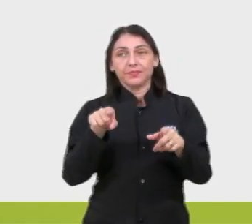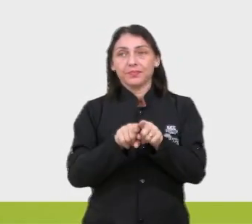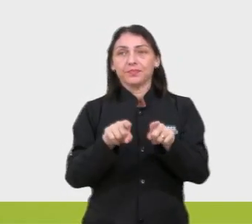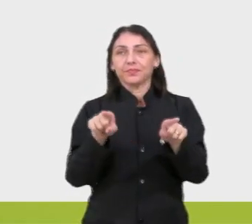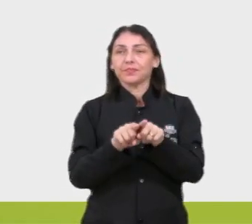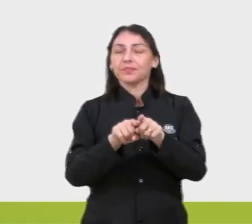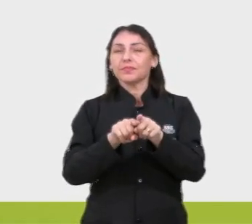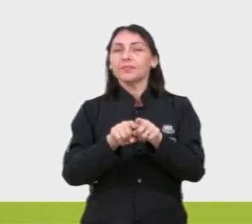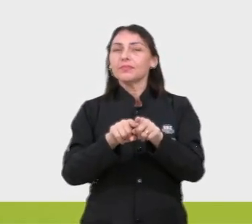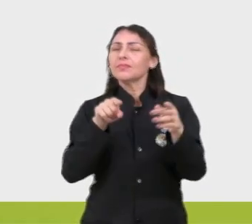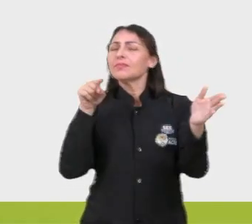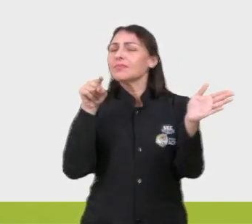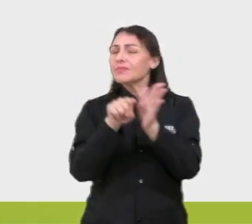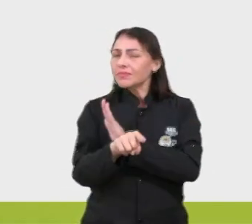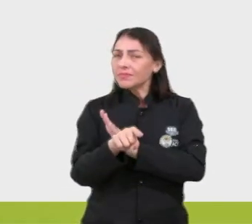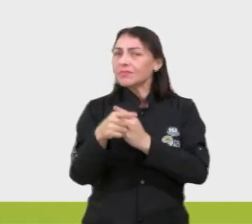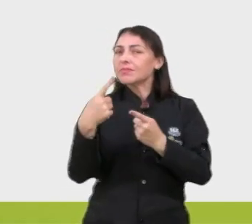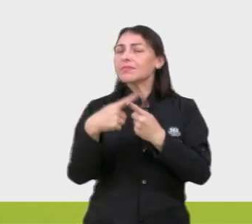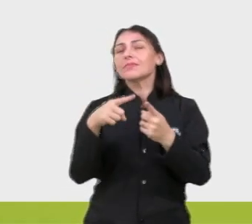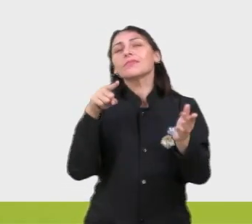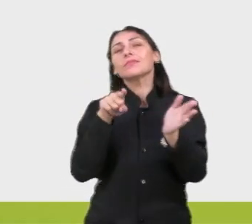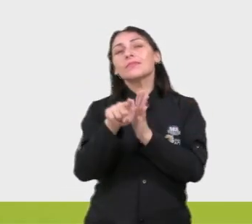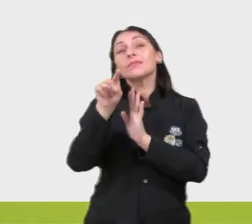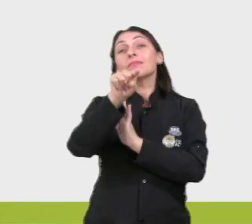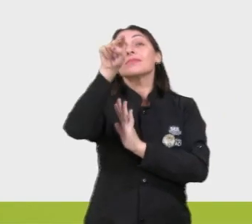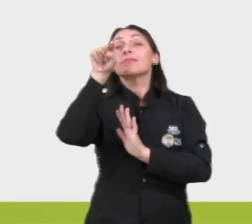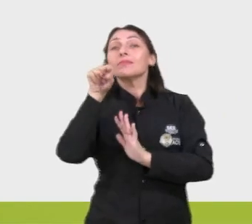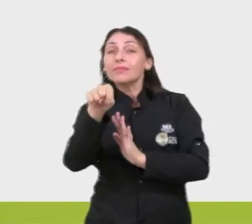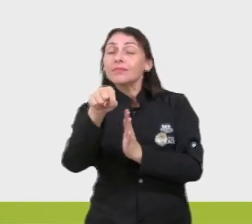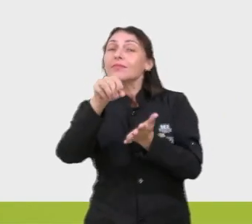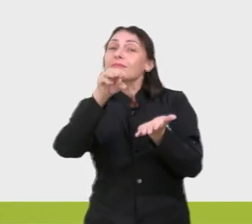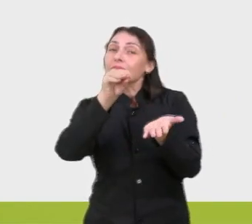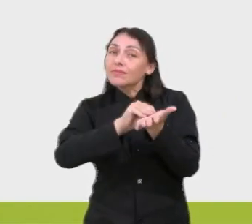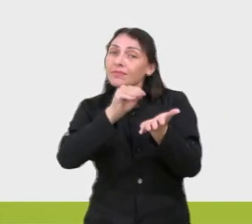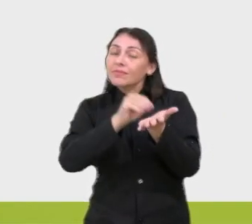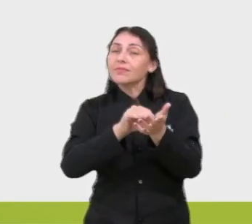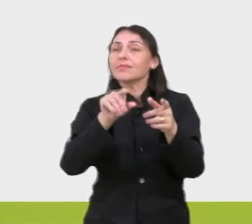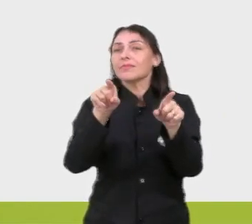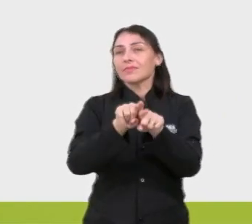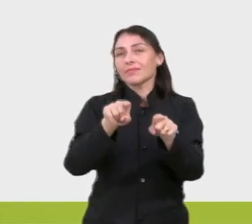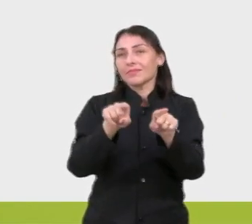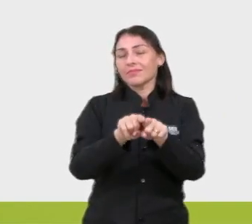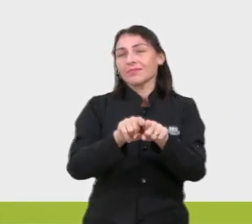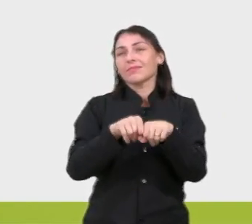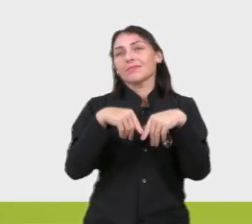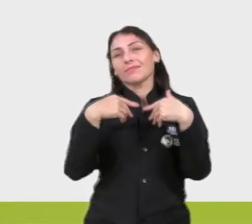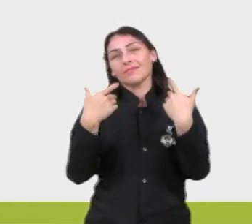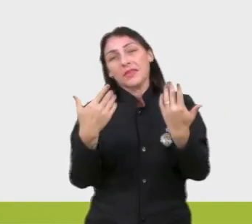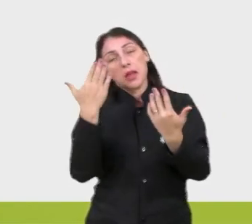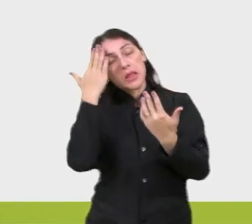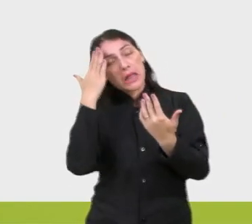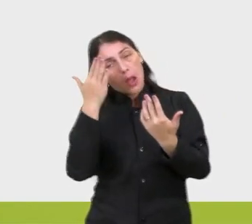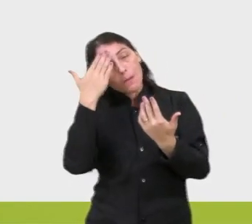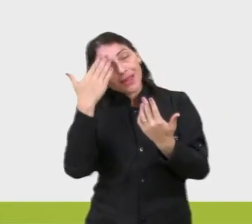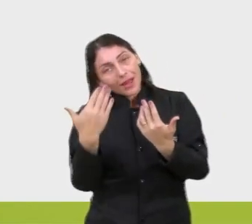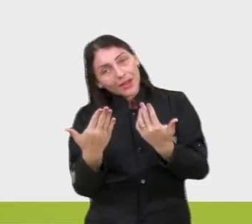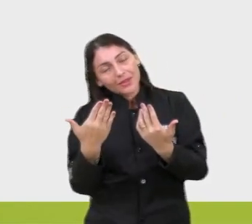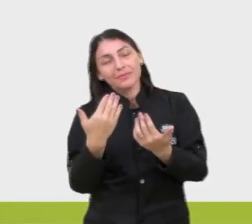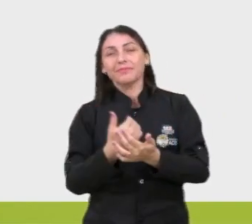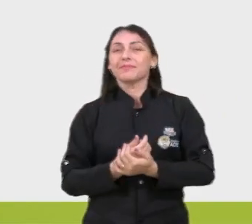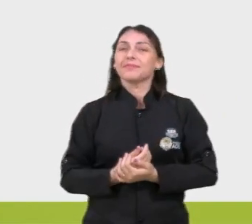uma pergunta, né? Porque ela está perguntando, então faltou um ponto de interrogação. Nome lindo. Aí como ele entendeu, falou obrigado.